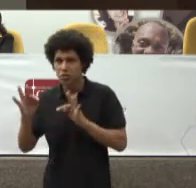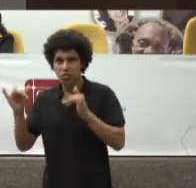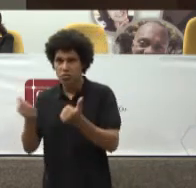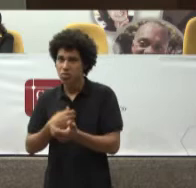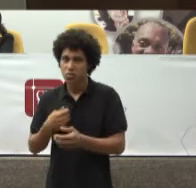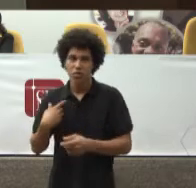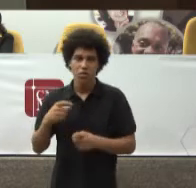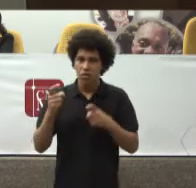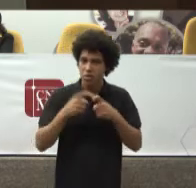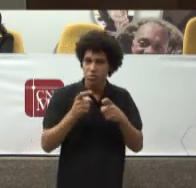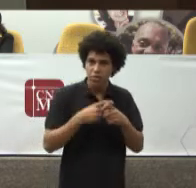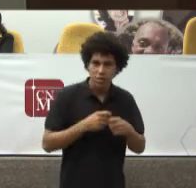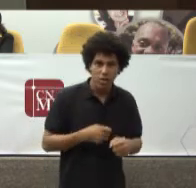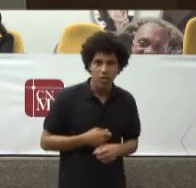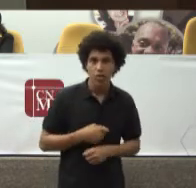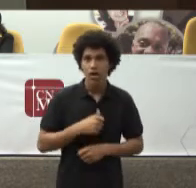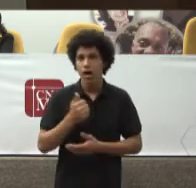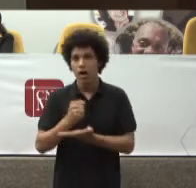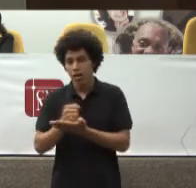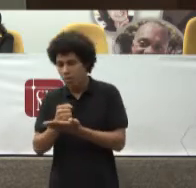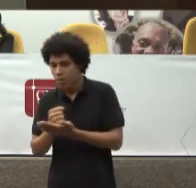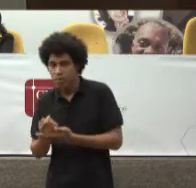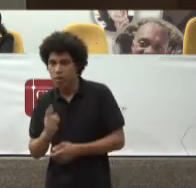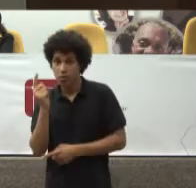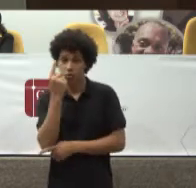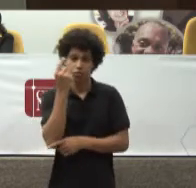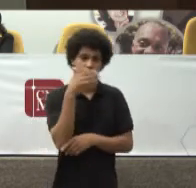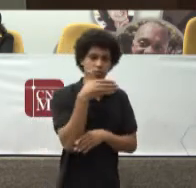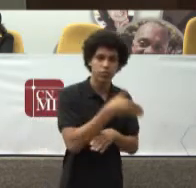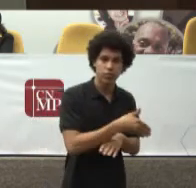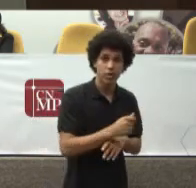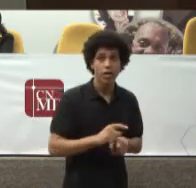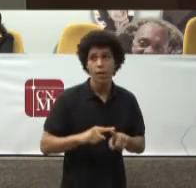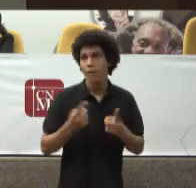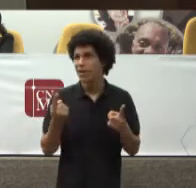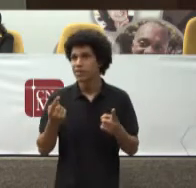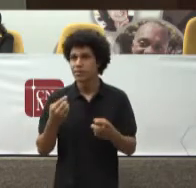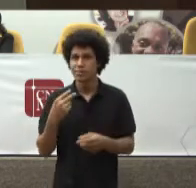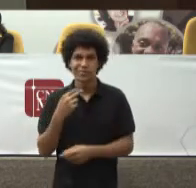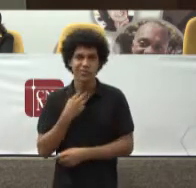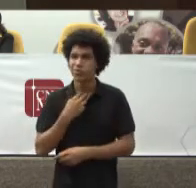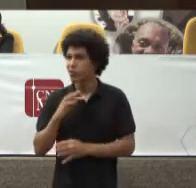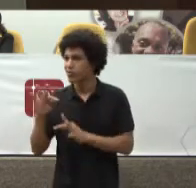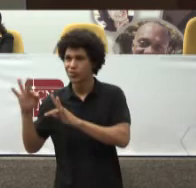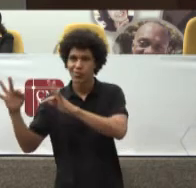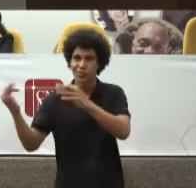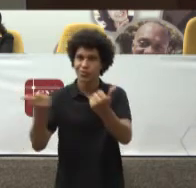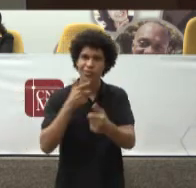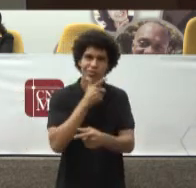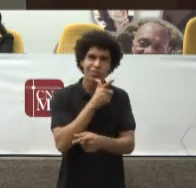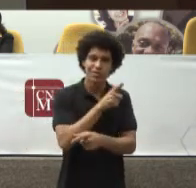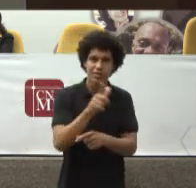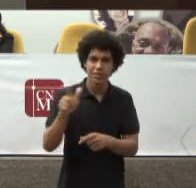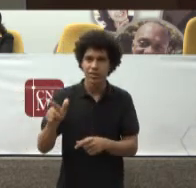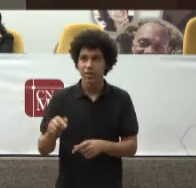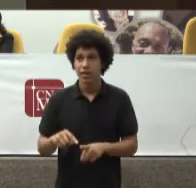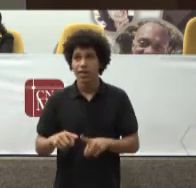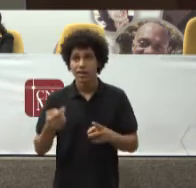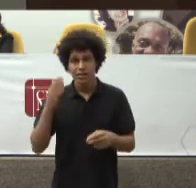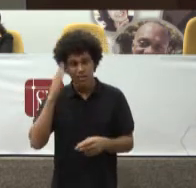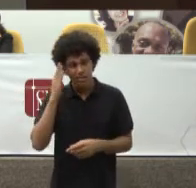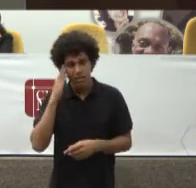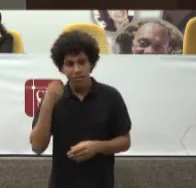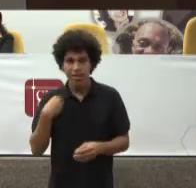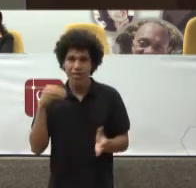Mas Não pode atender A tudo E nós sabemos Que há Algum tipo De vácuo Assistencial Não